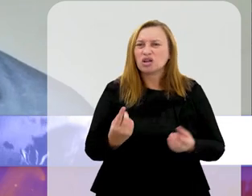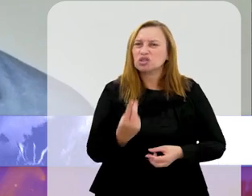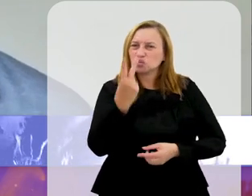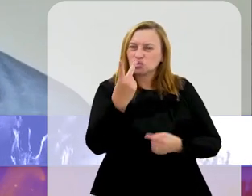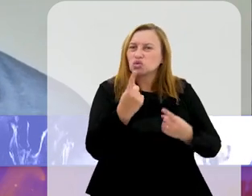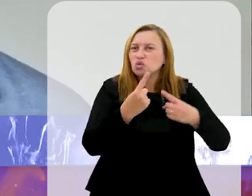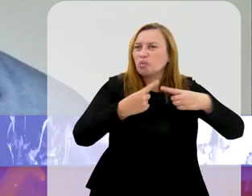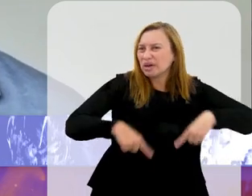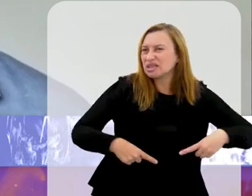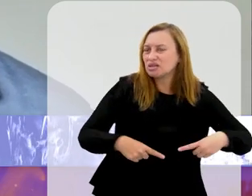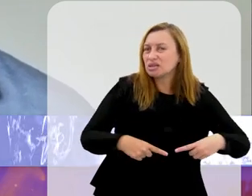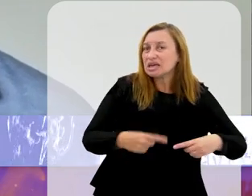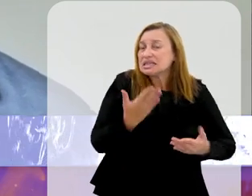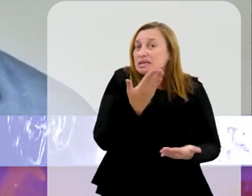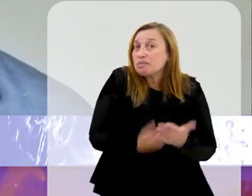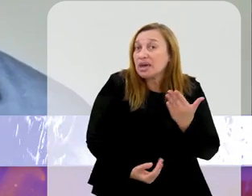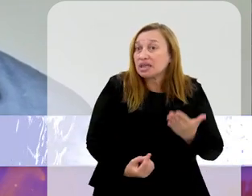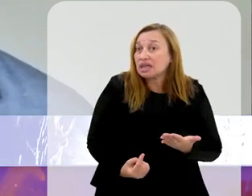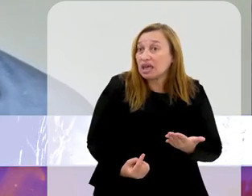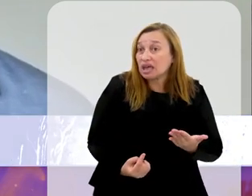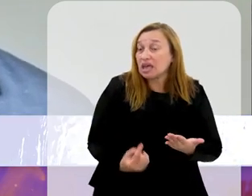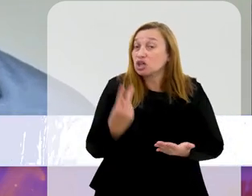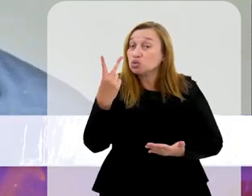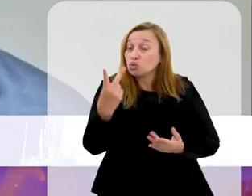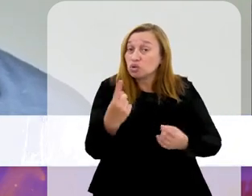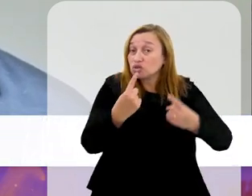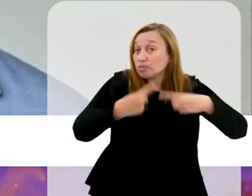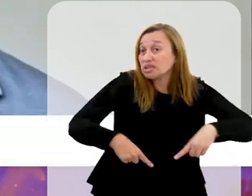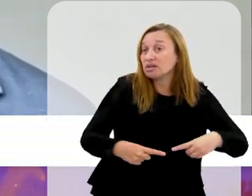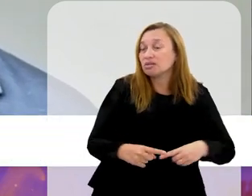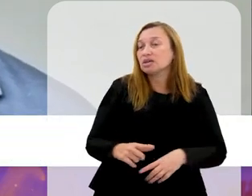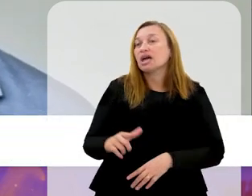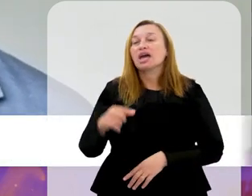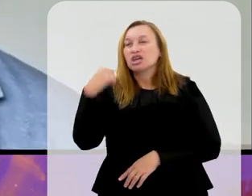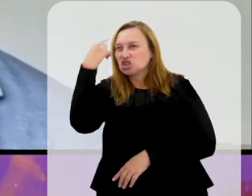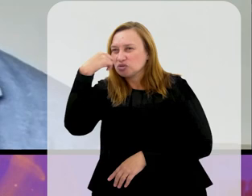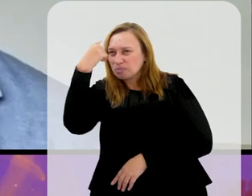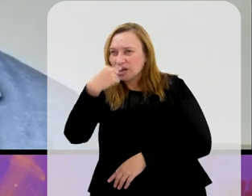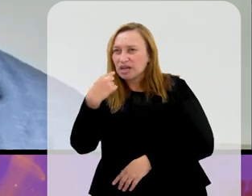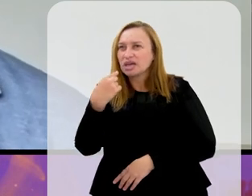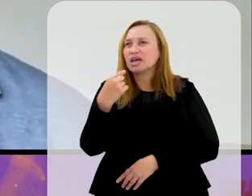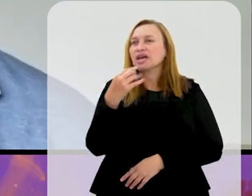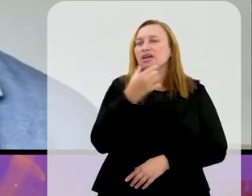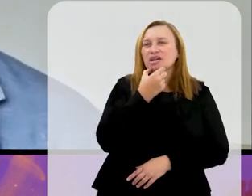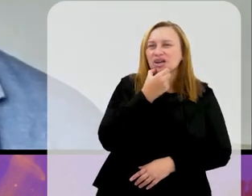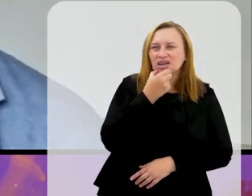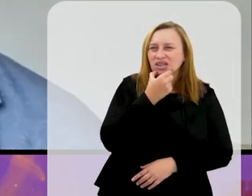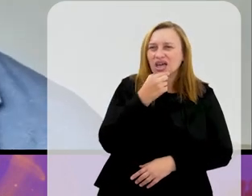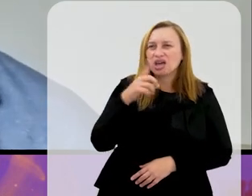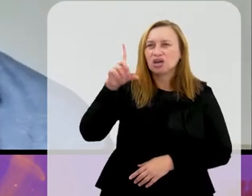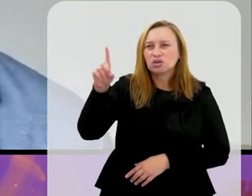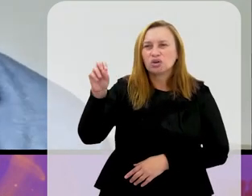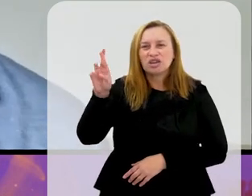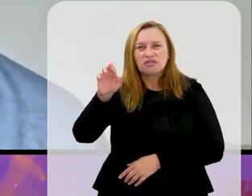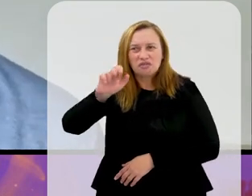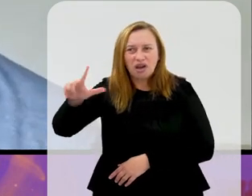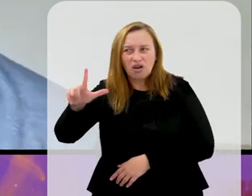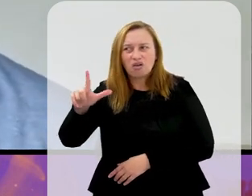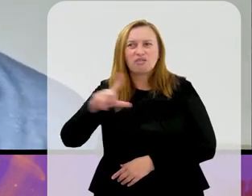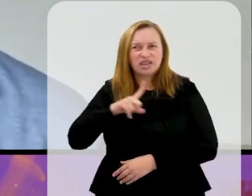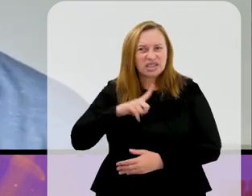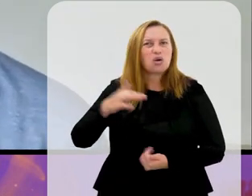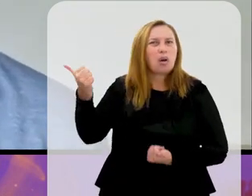amistosos da seleção. Se ele começar com duas derrotas para a Espanha e Inglaterra, o Dorival vai ter o apoio da